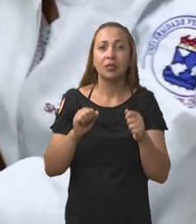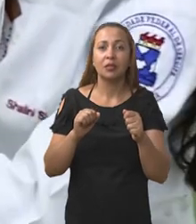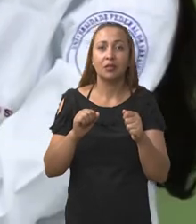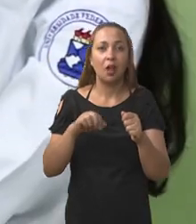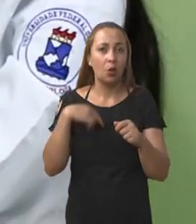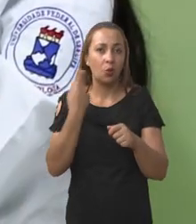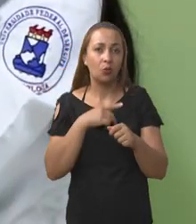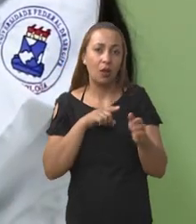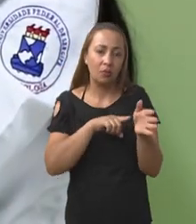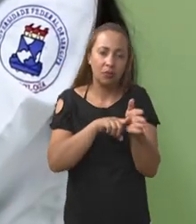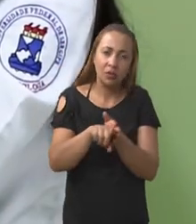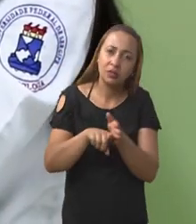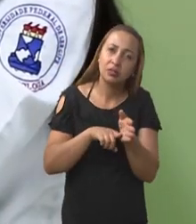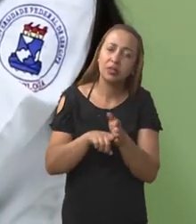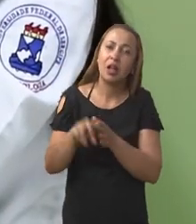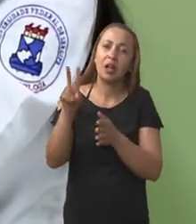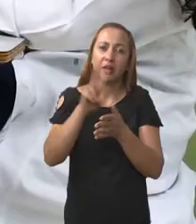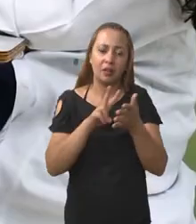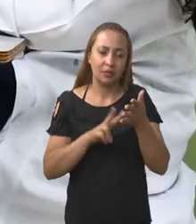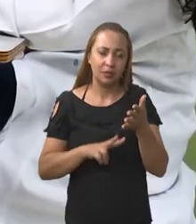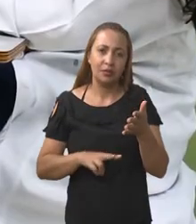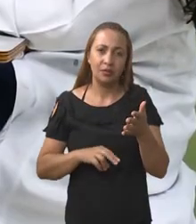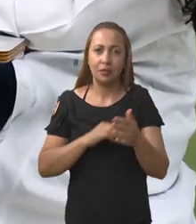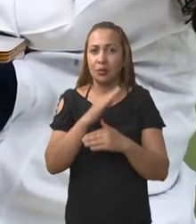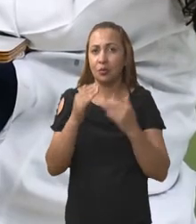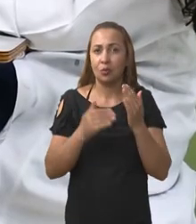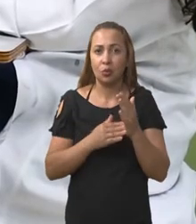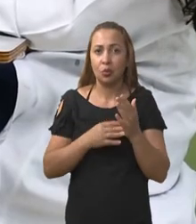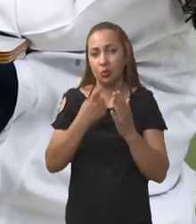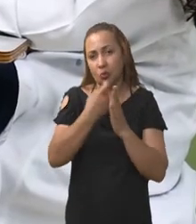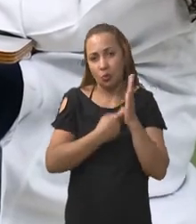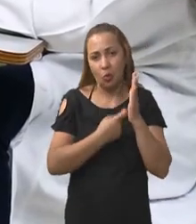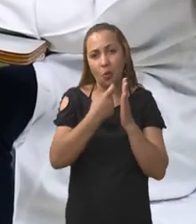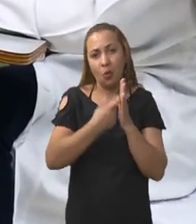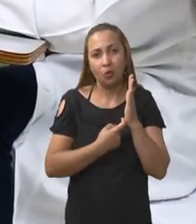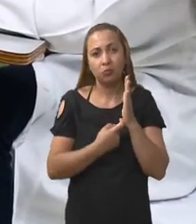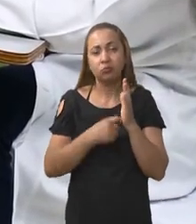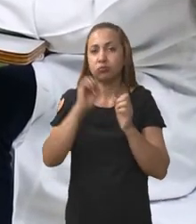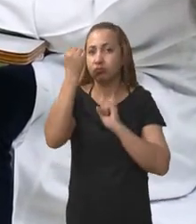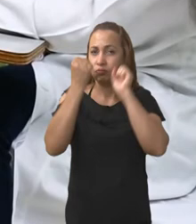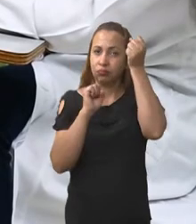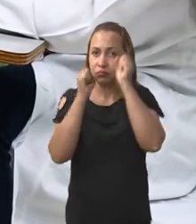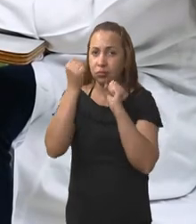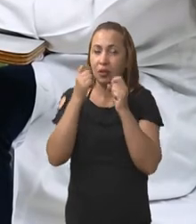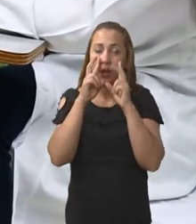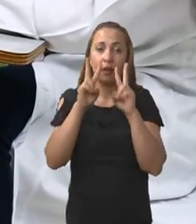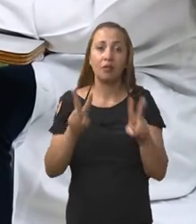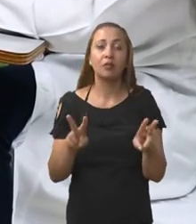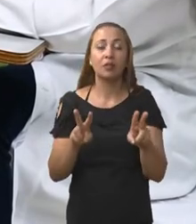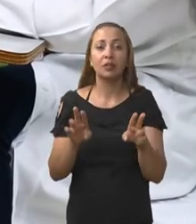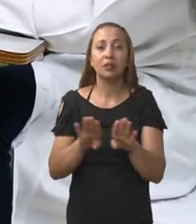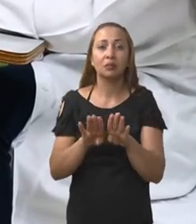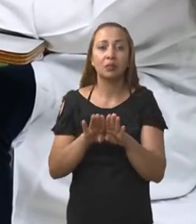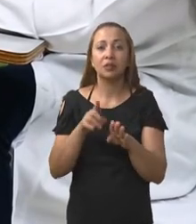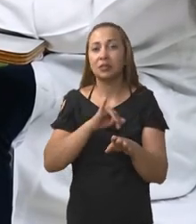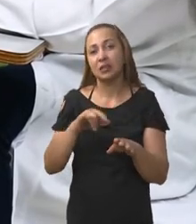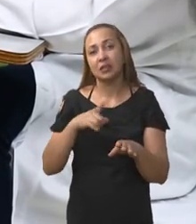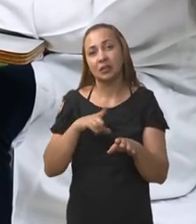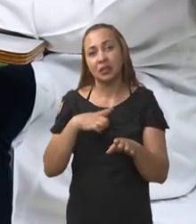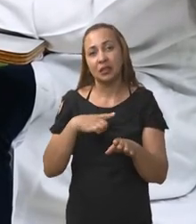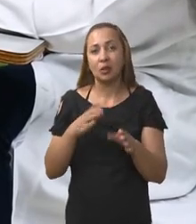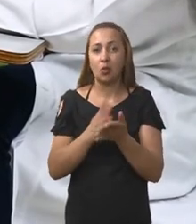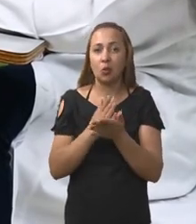investigar na literatura todos os dispositivos e também verificar se há efeitos adversos